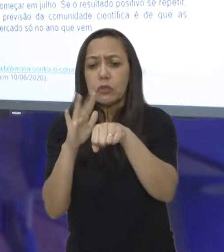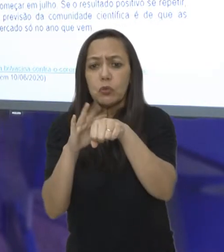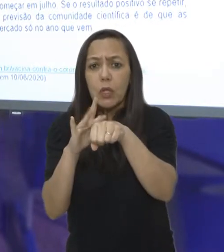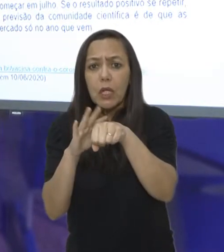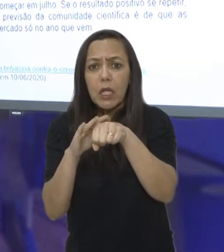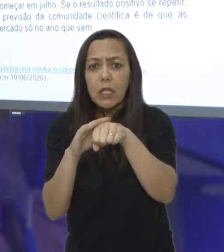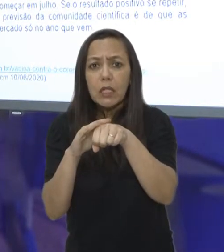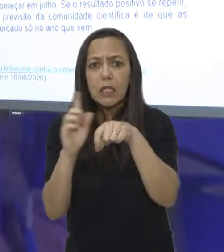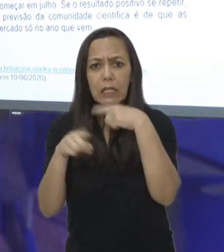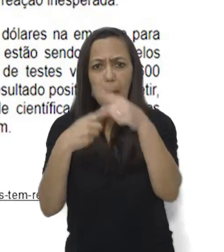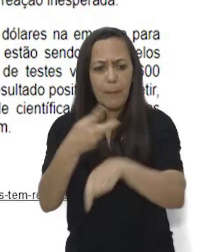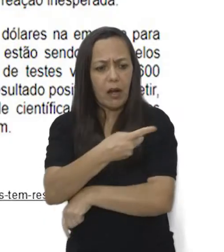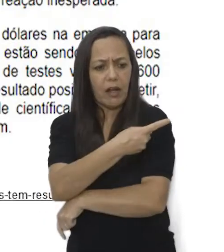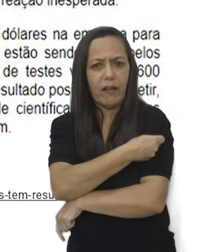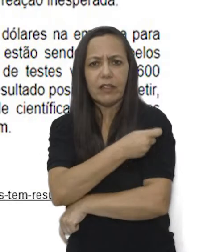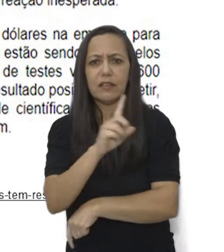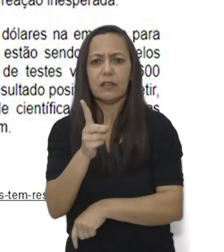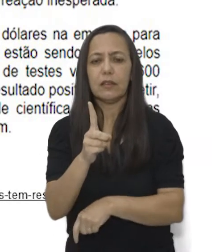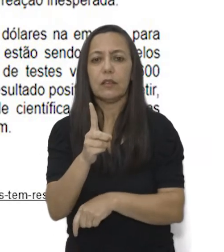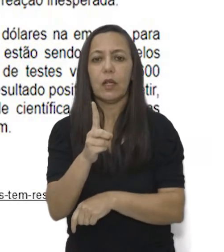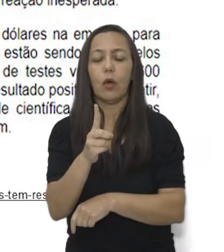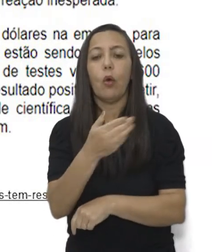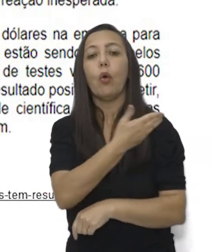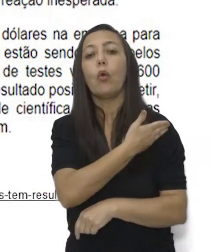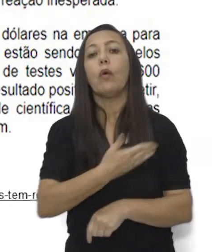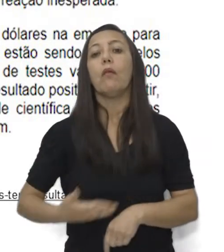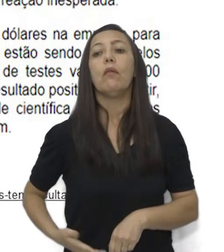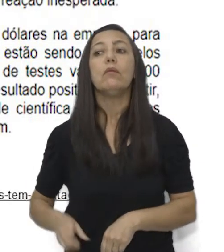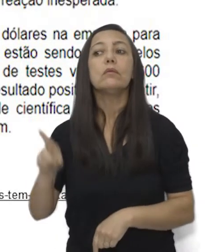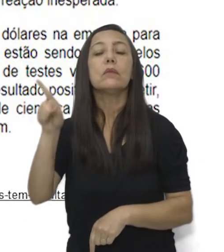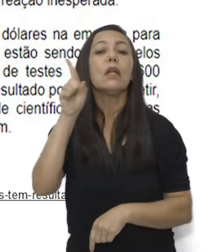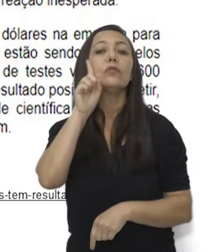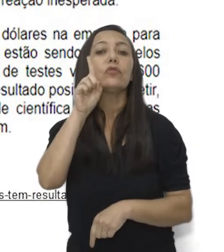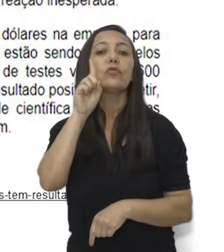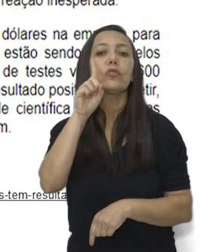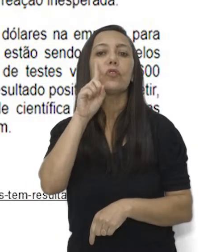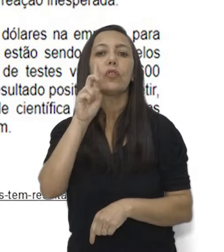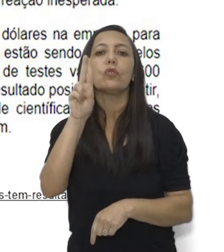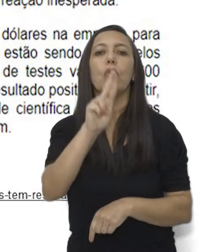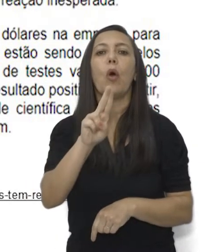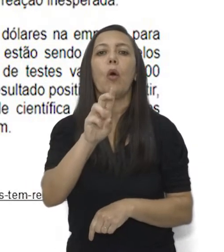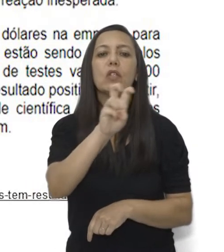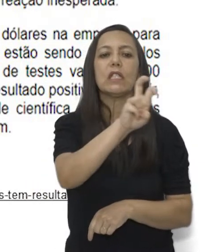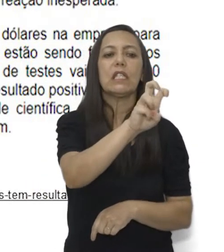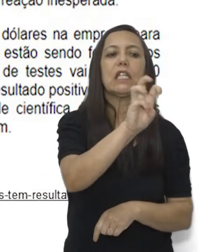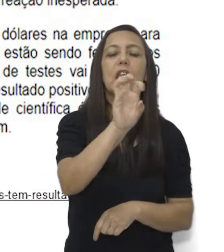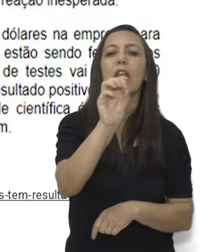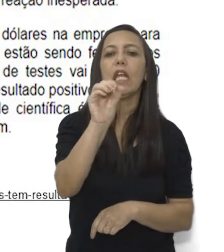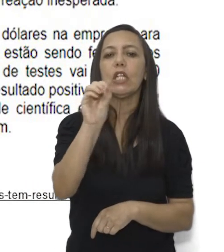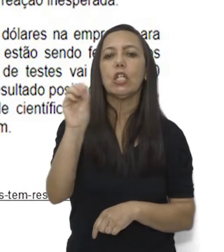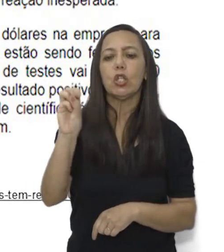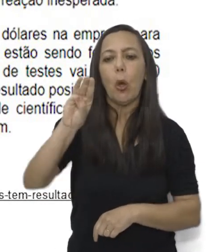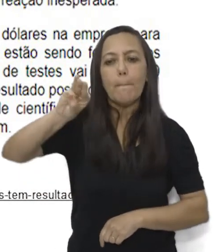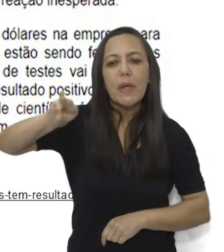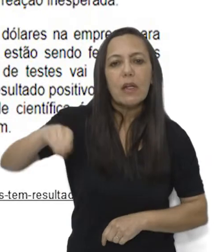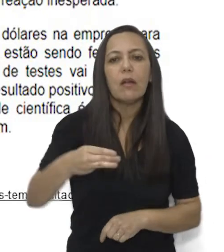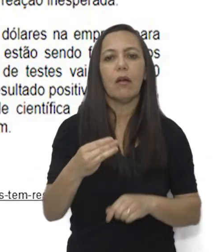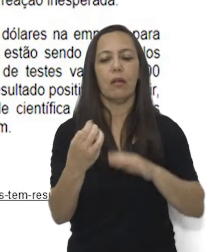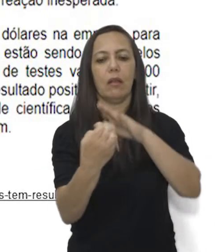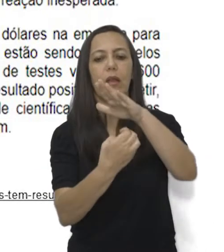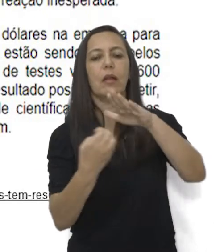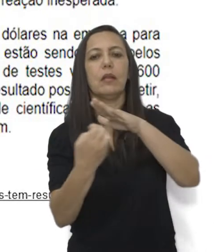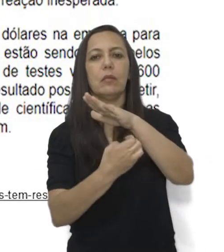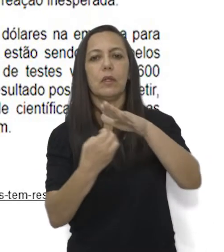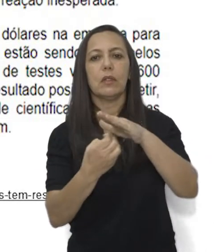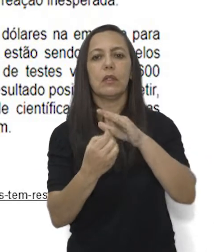inesperada. O governo dos Estados Unidos investiu meio bilhão de dólares na empresa para ajudar